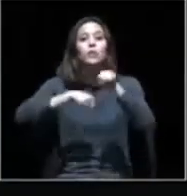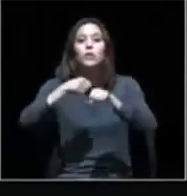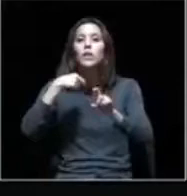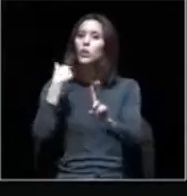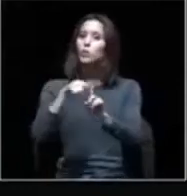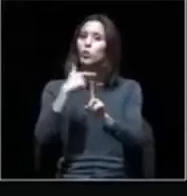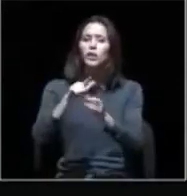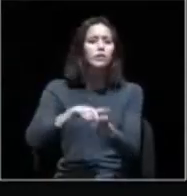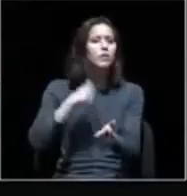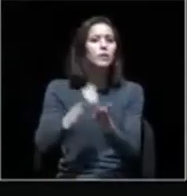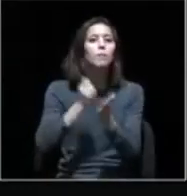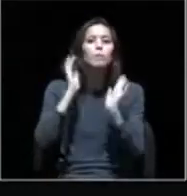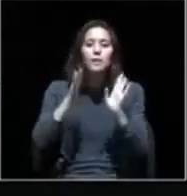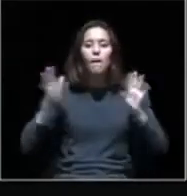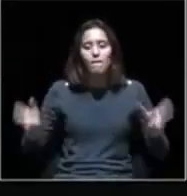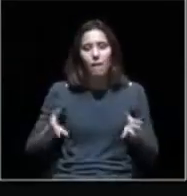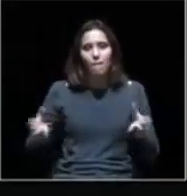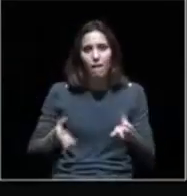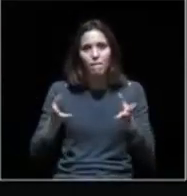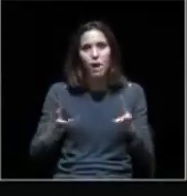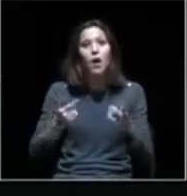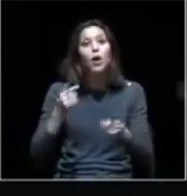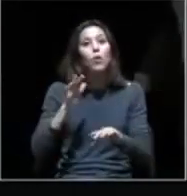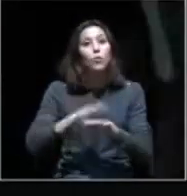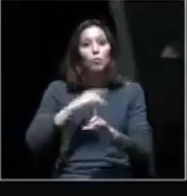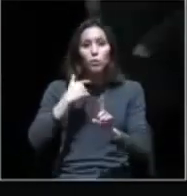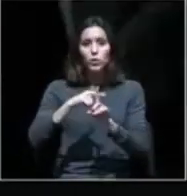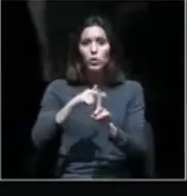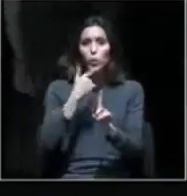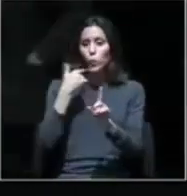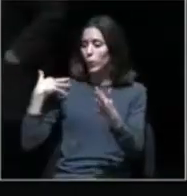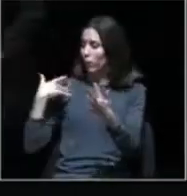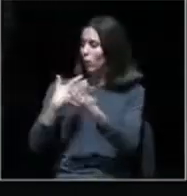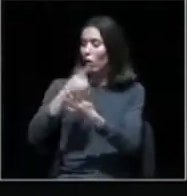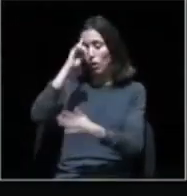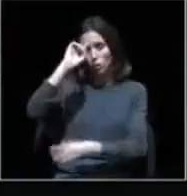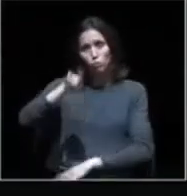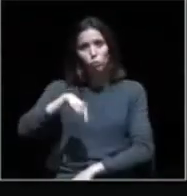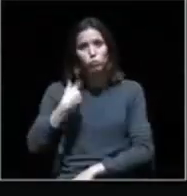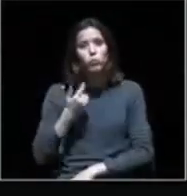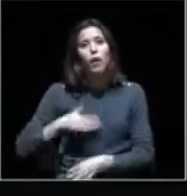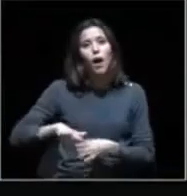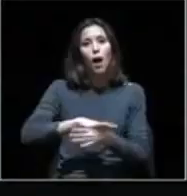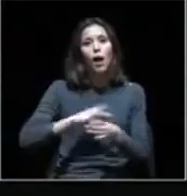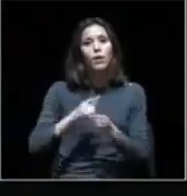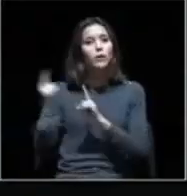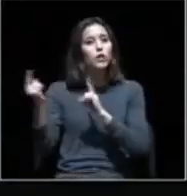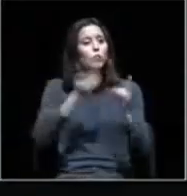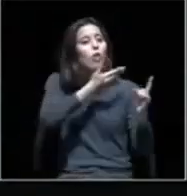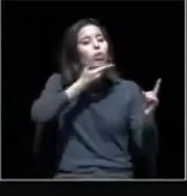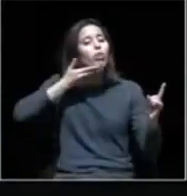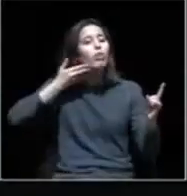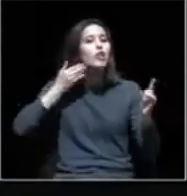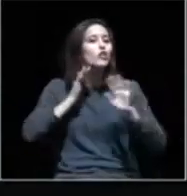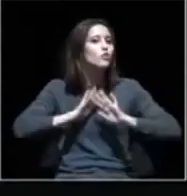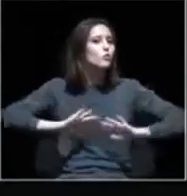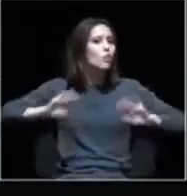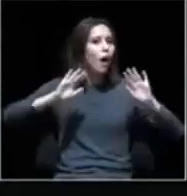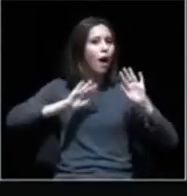e deve ser incentivado, tendo em conta os benefícios amplamente reconhecidos deste meio de transporte de mobilidade suave.